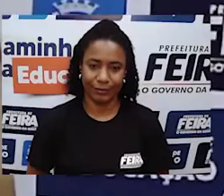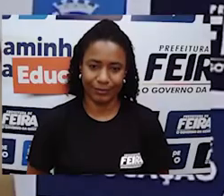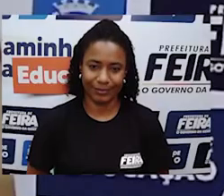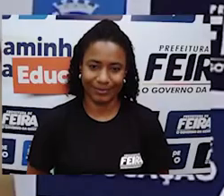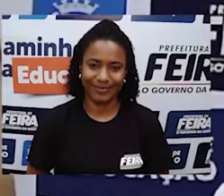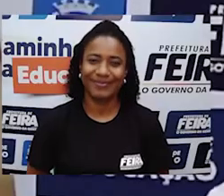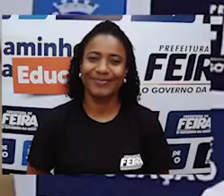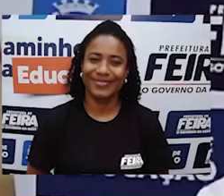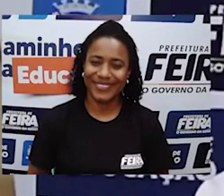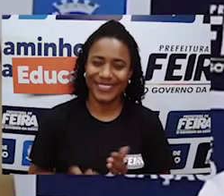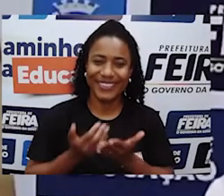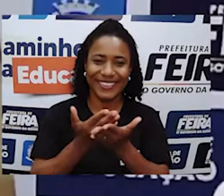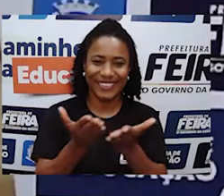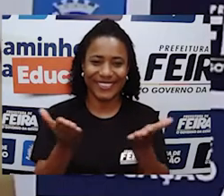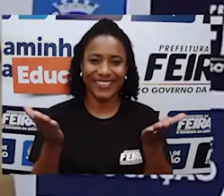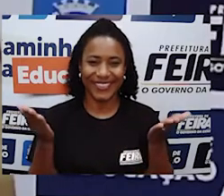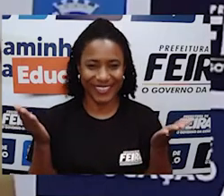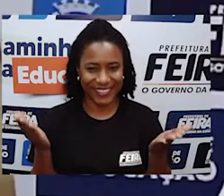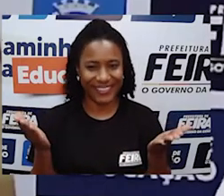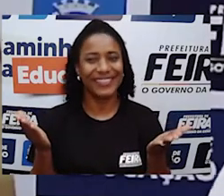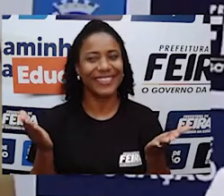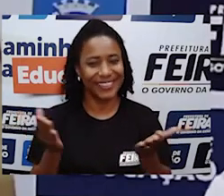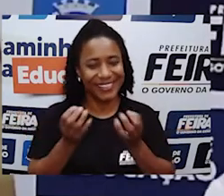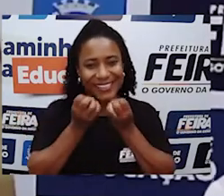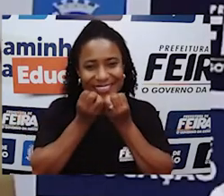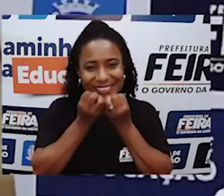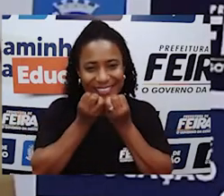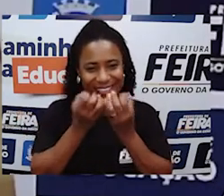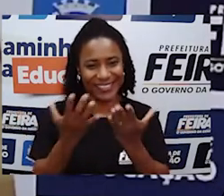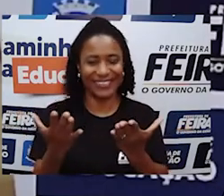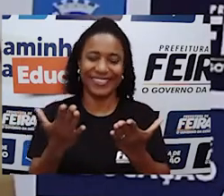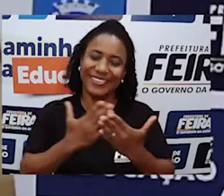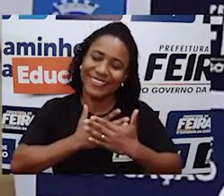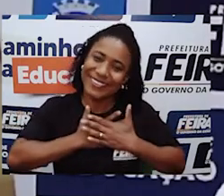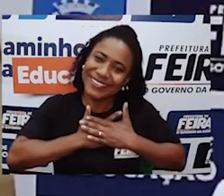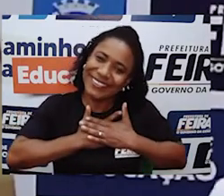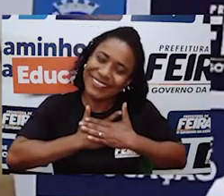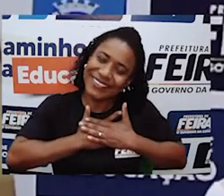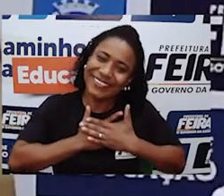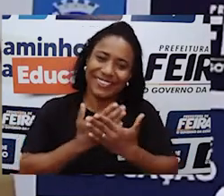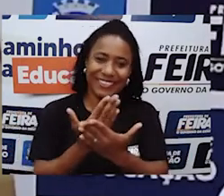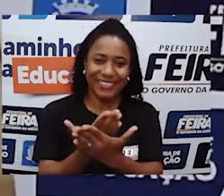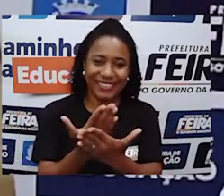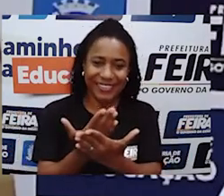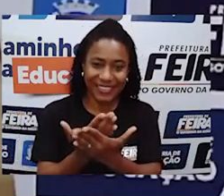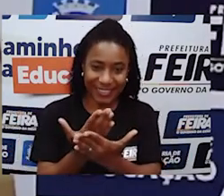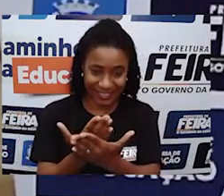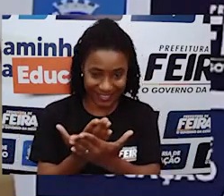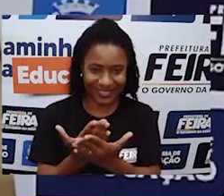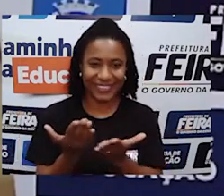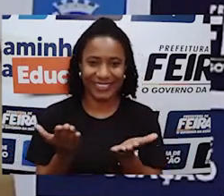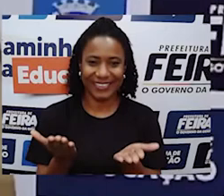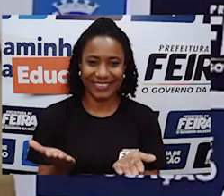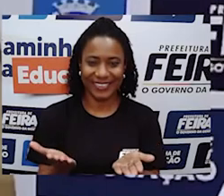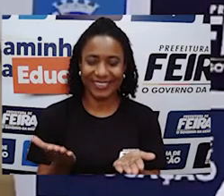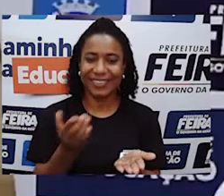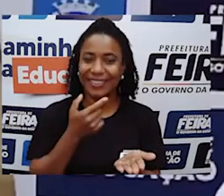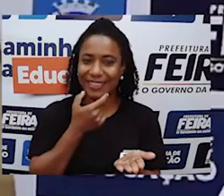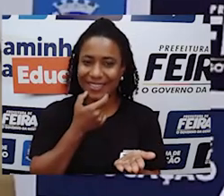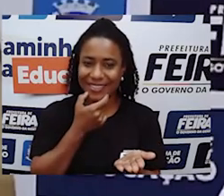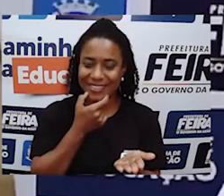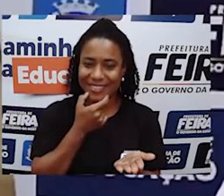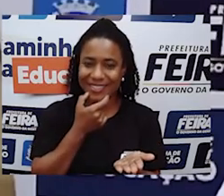Hi everyone! Olá, queridos estudantes! I'm Elza Silva, I'm your English